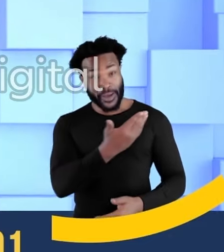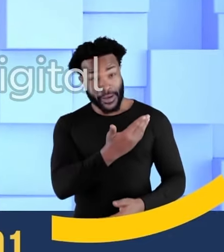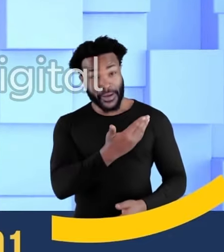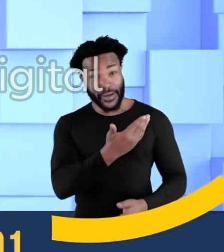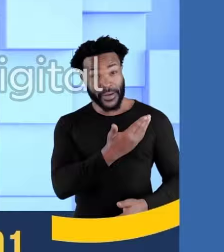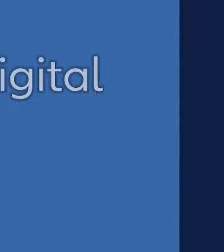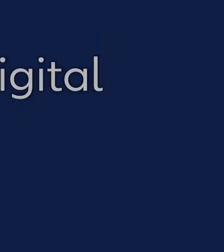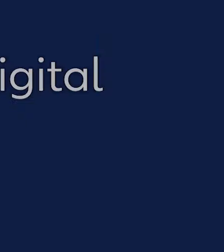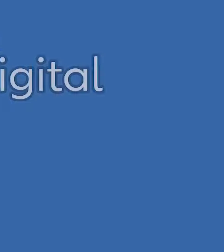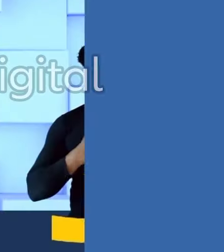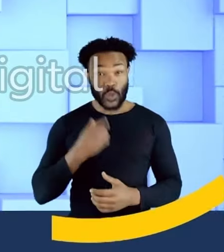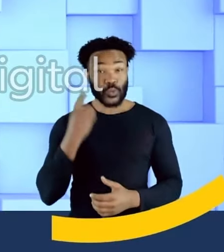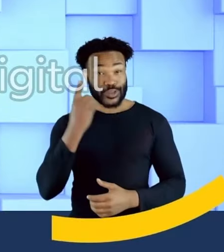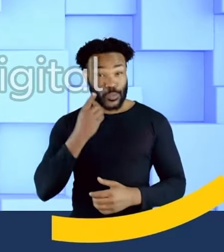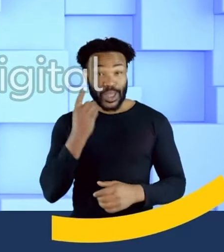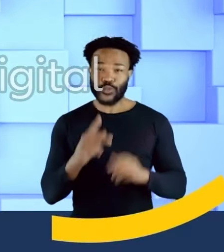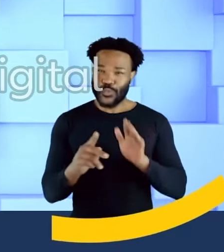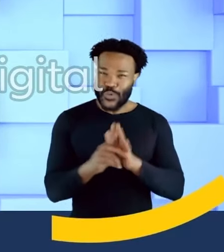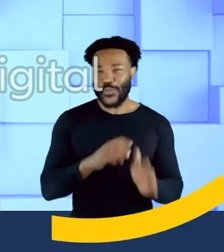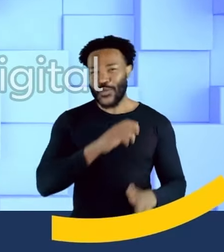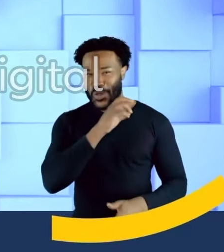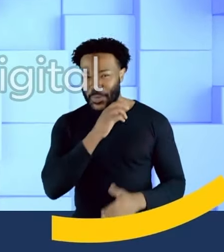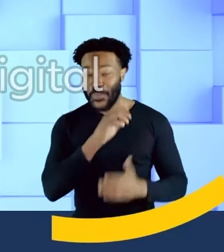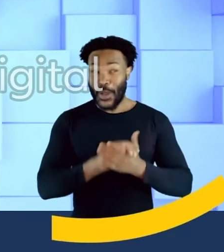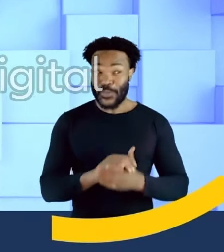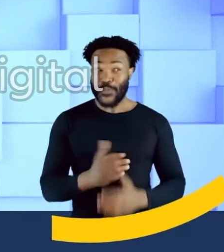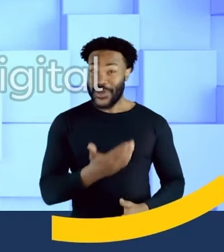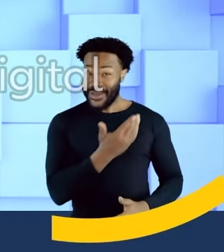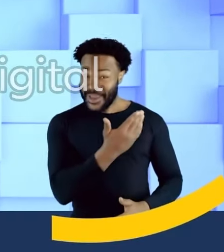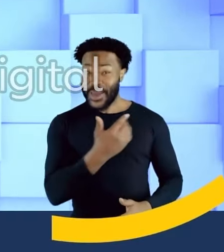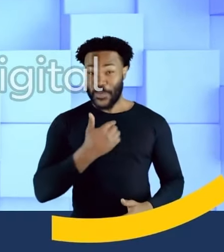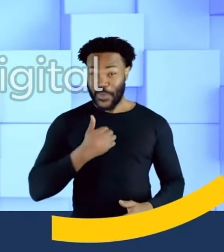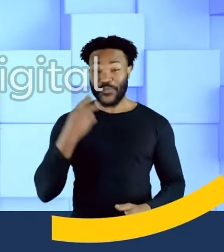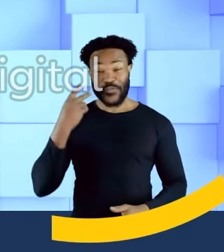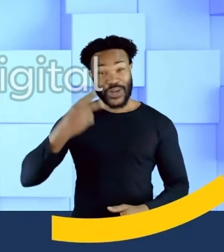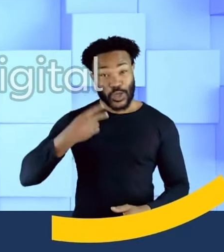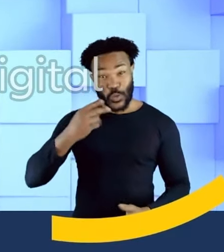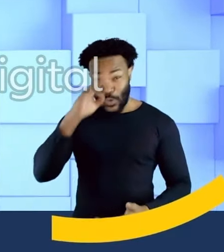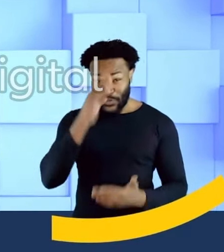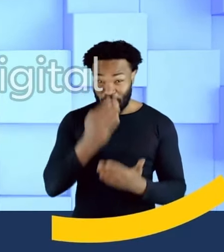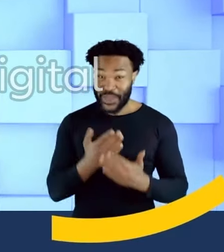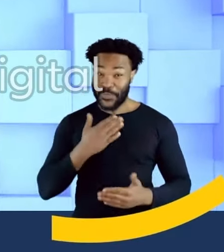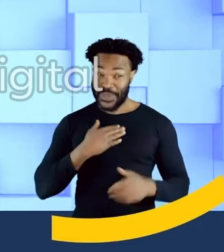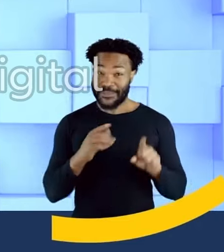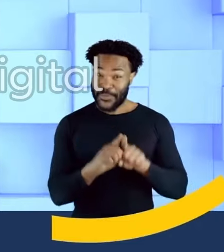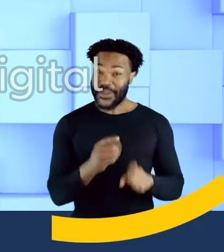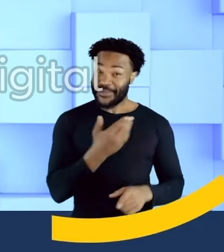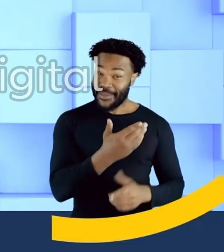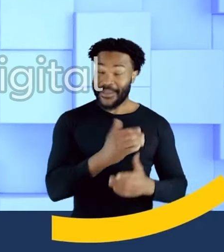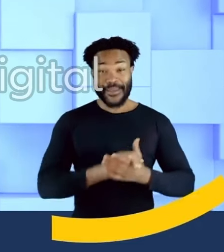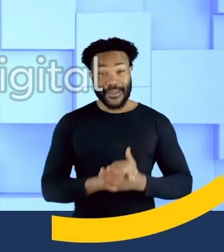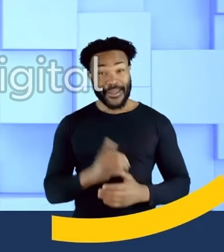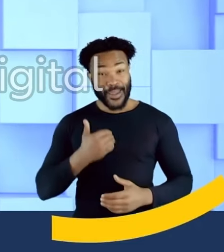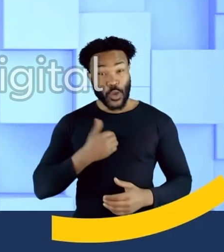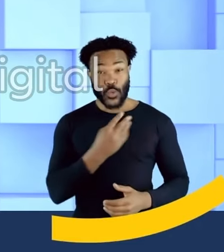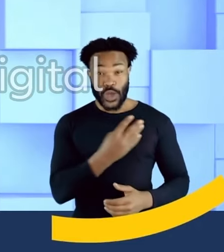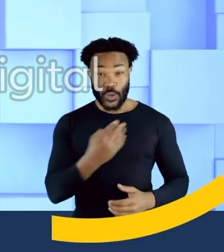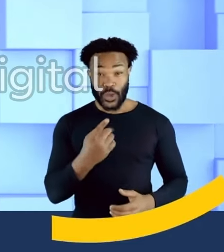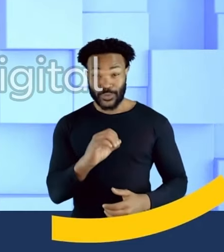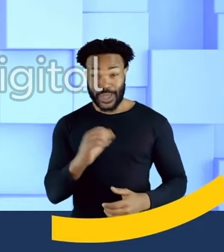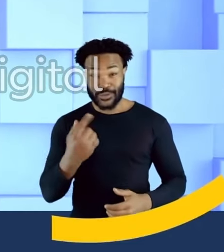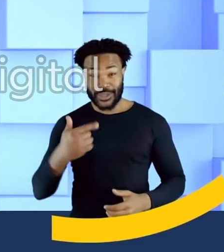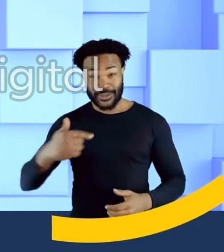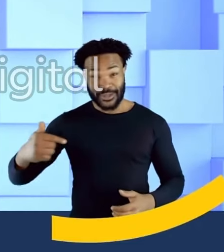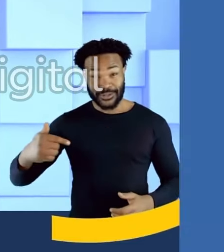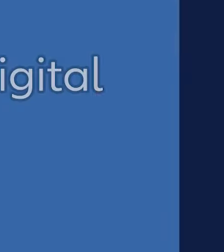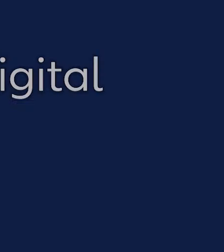Tatuapé Conceito. Eu sou o Rafael Saraiva, o deputado da Causa Animal. Dirceu Caramaschi é o meu vereador. Quem confia em mim, também confia nele. Dirceu Caramaschi, 4